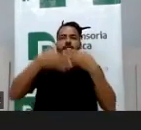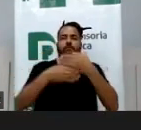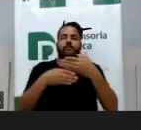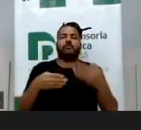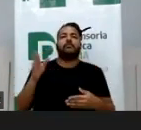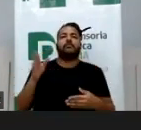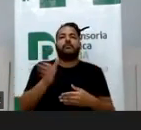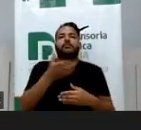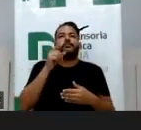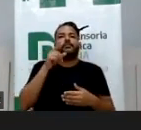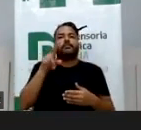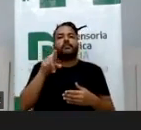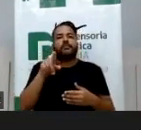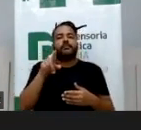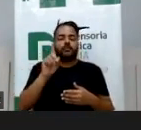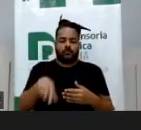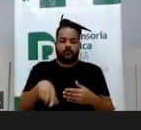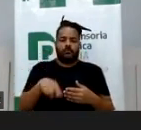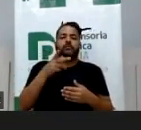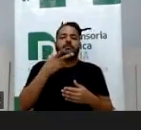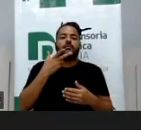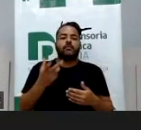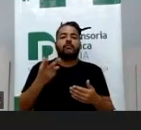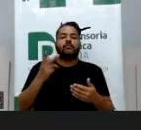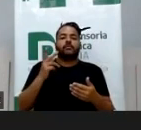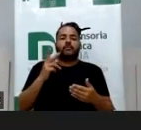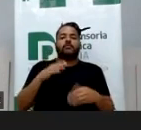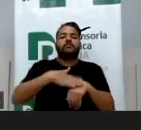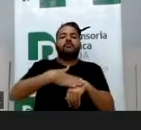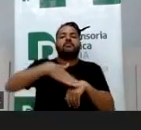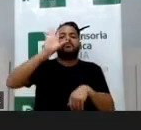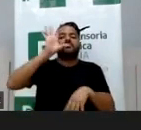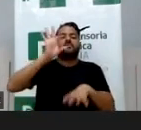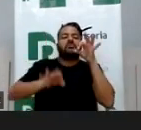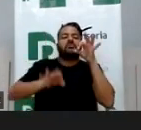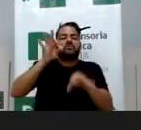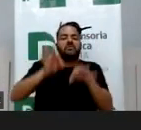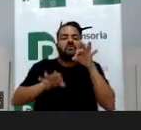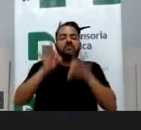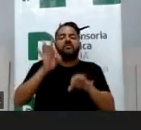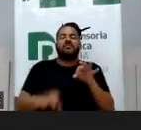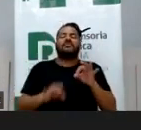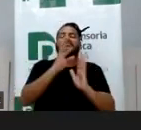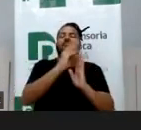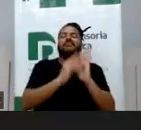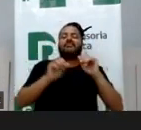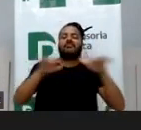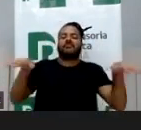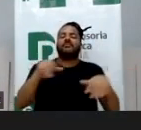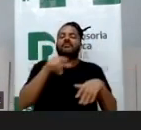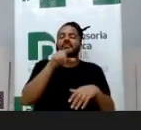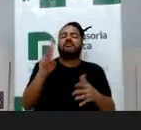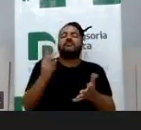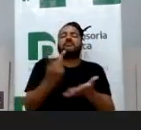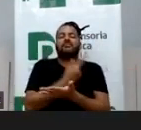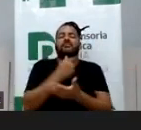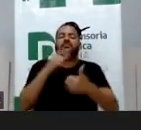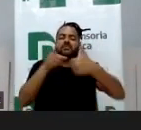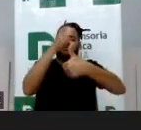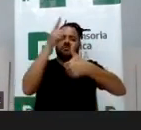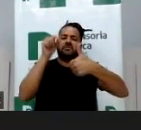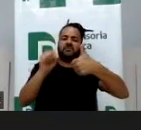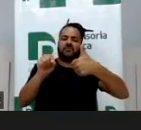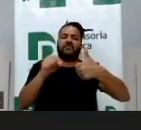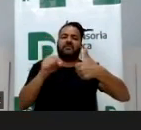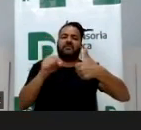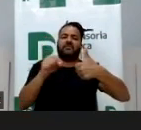jurídicas mais sensíveis que a gente tem, tá, no campo do charity são quais? Na minha opinião, primeiro, o charity, ele vai opor